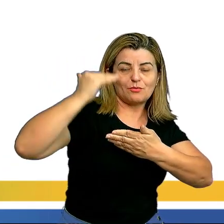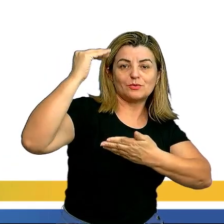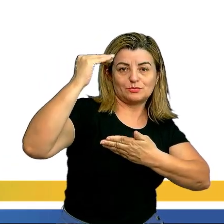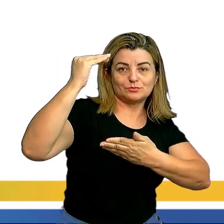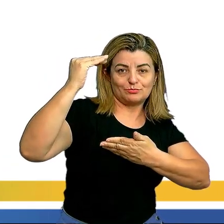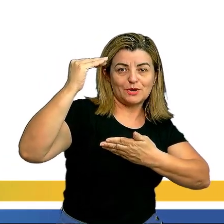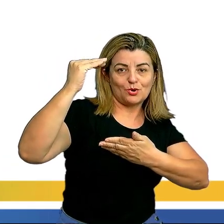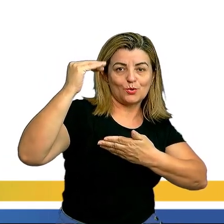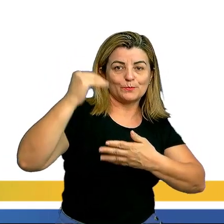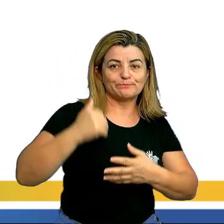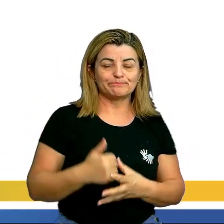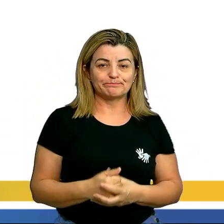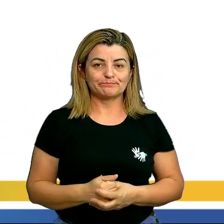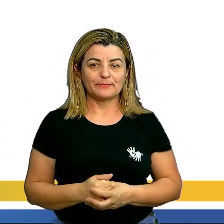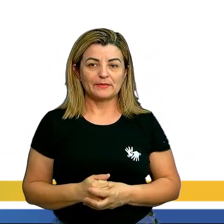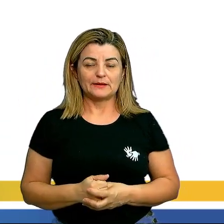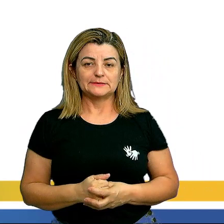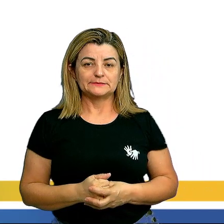microcomputador.